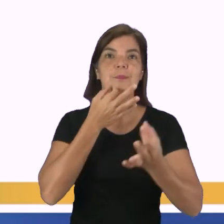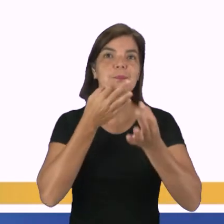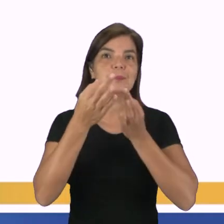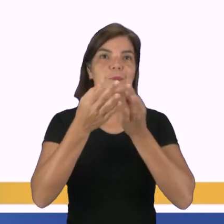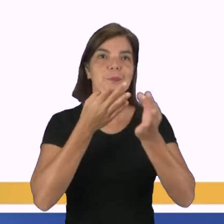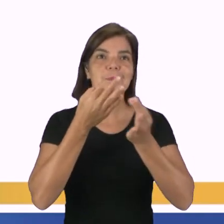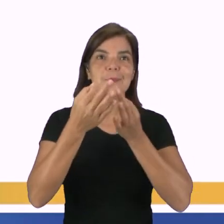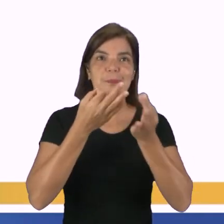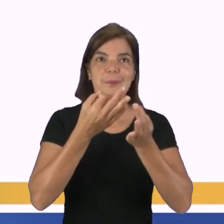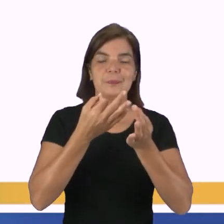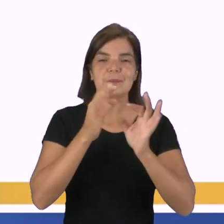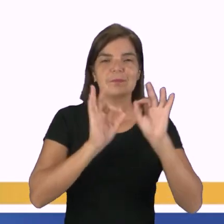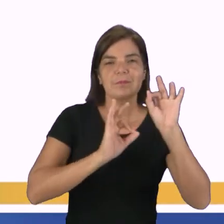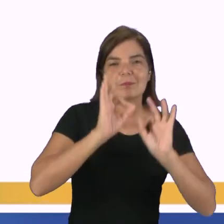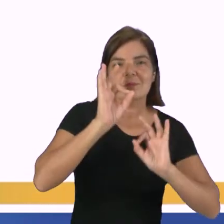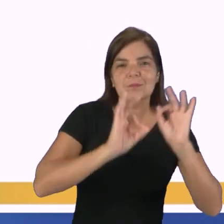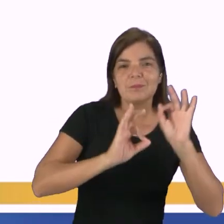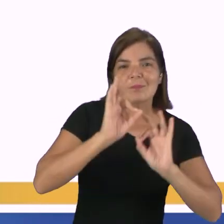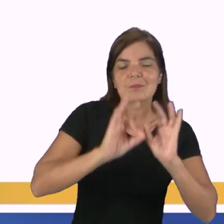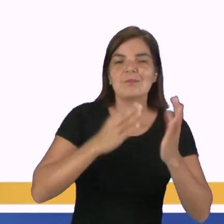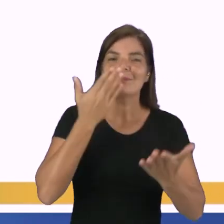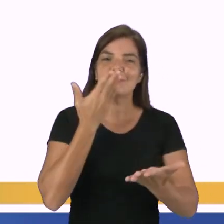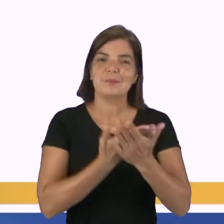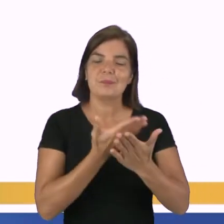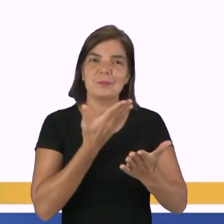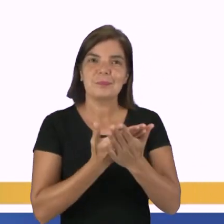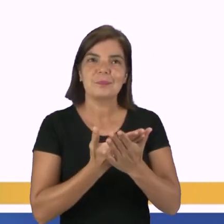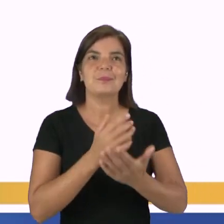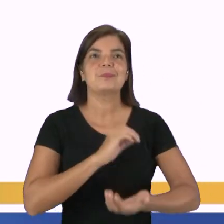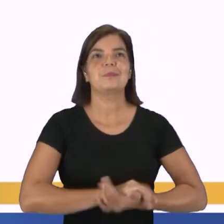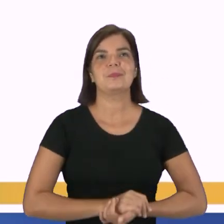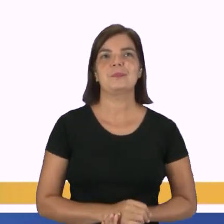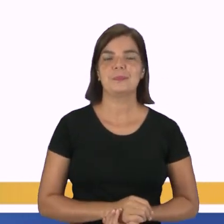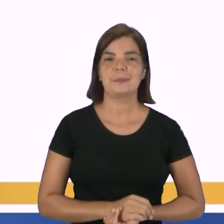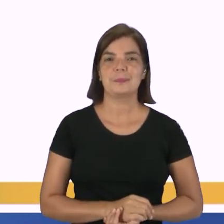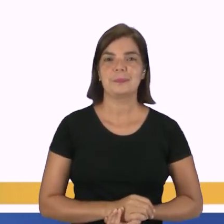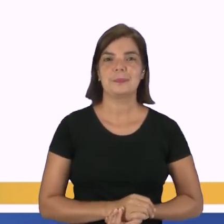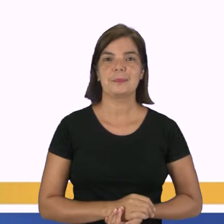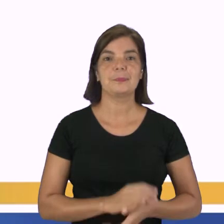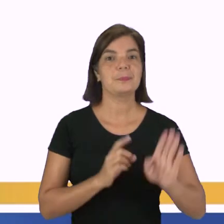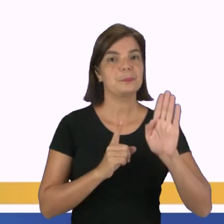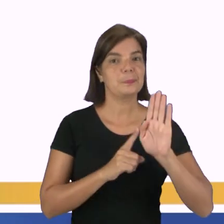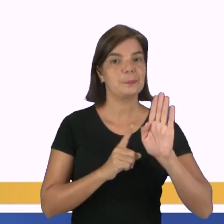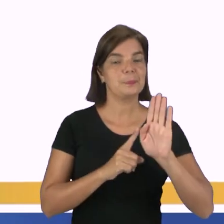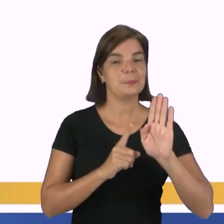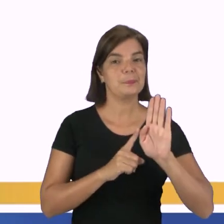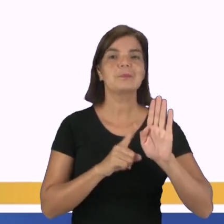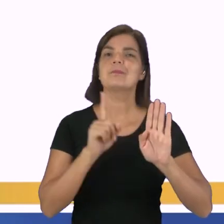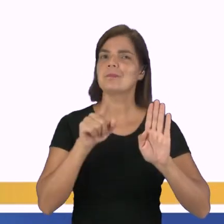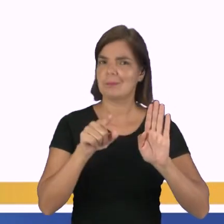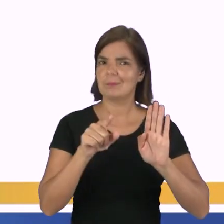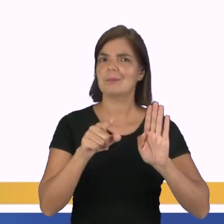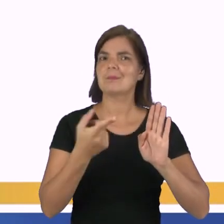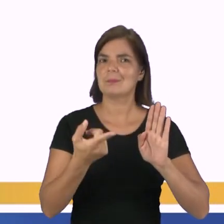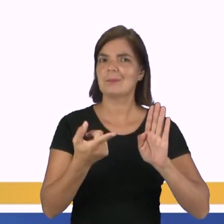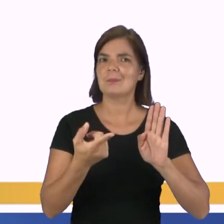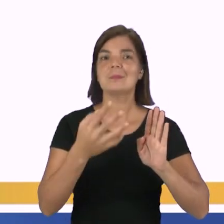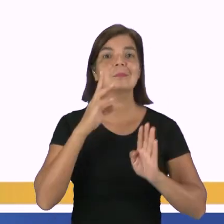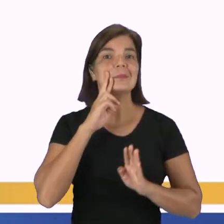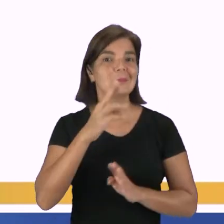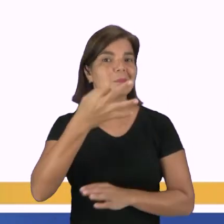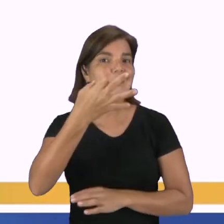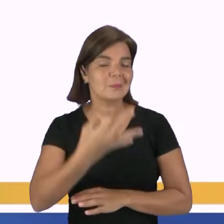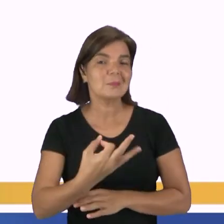onde a argumentação se dá de forma planejada e estudada. Sim, gente, essa é a nossa alternativa